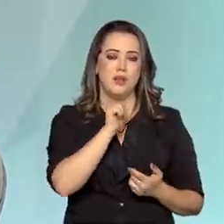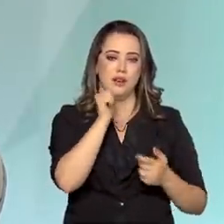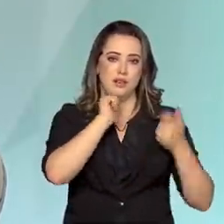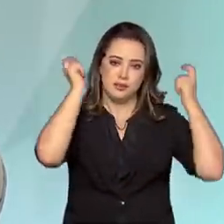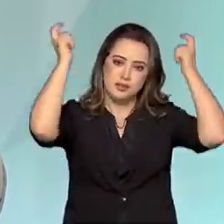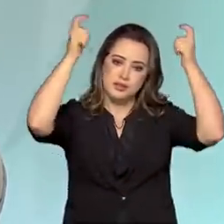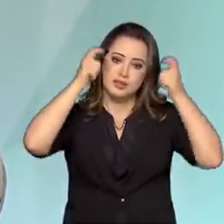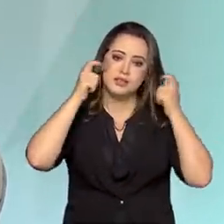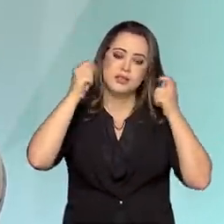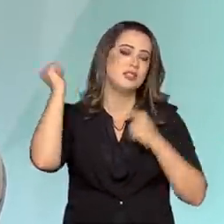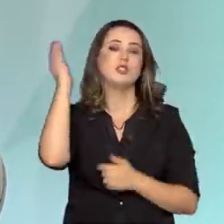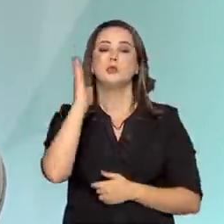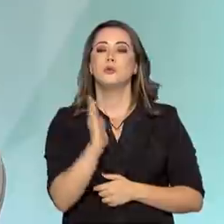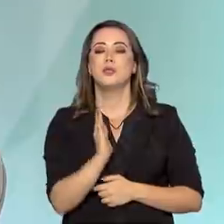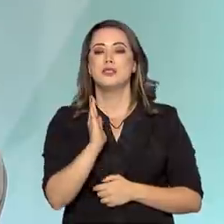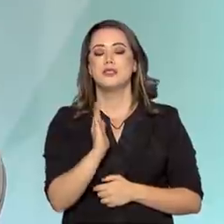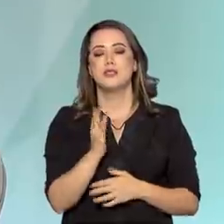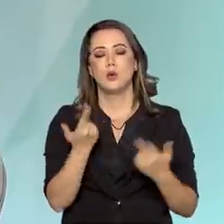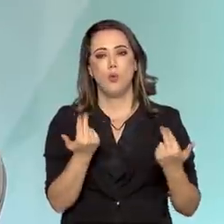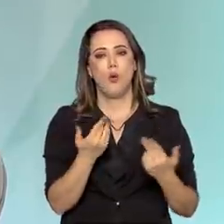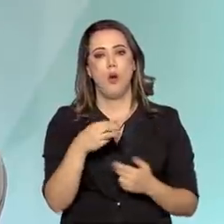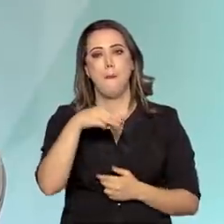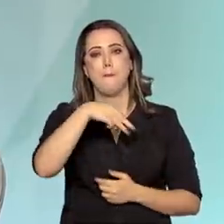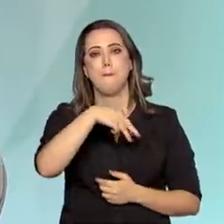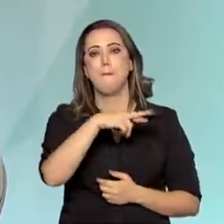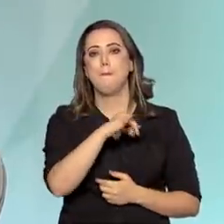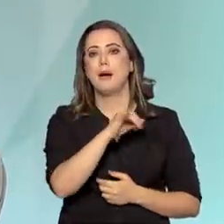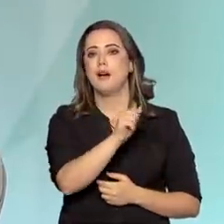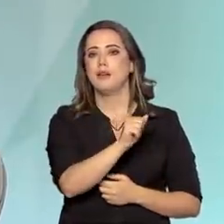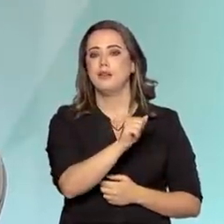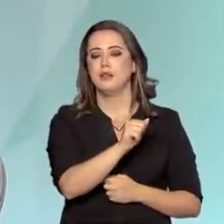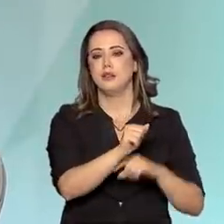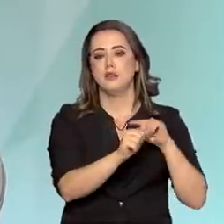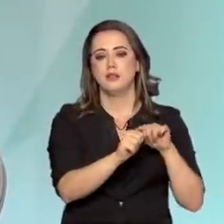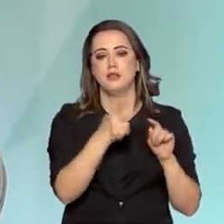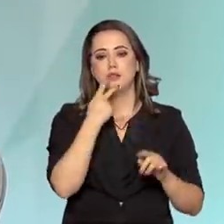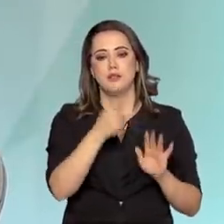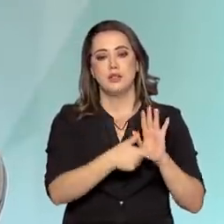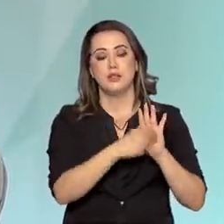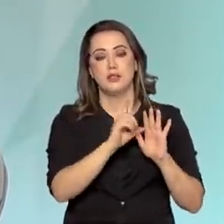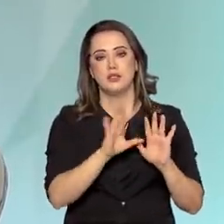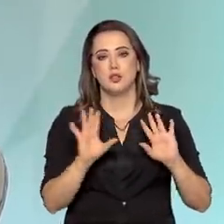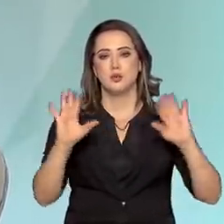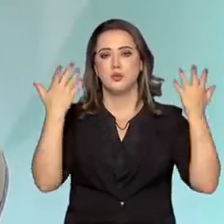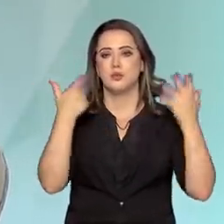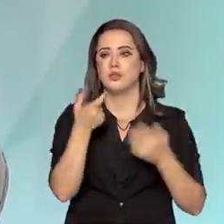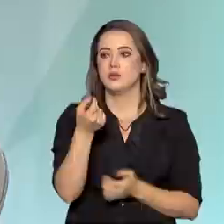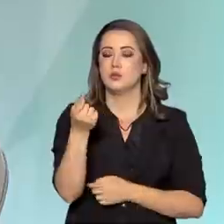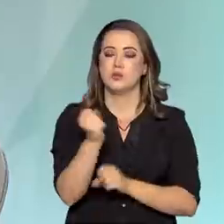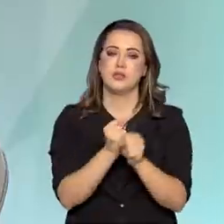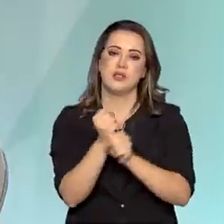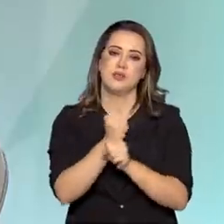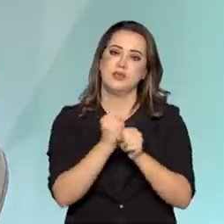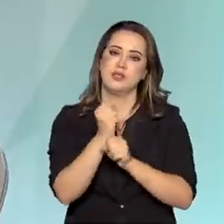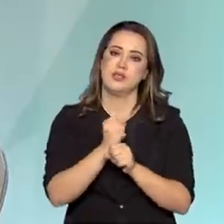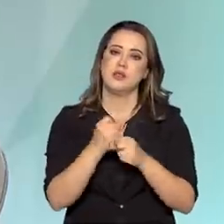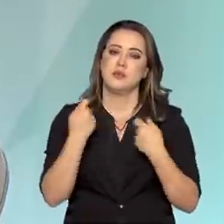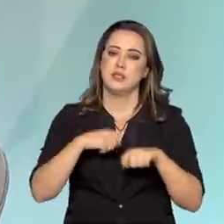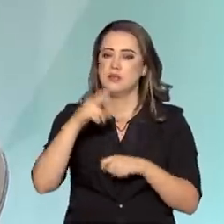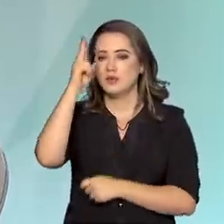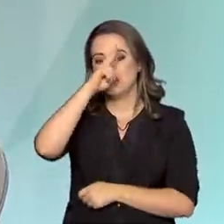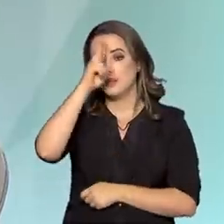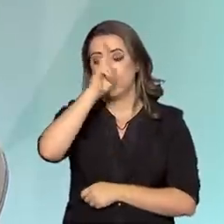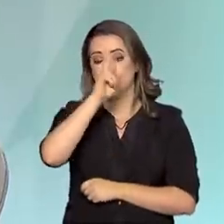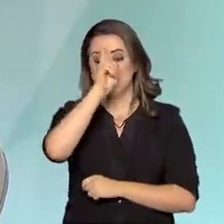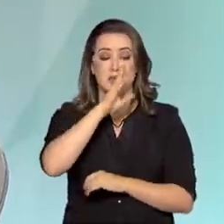que ela merecia aí, como se fosse uma antecipação cronológica às comemorações dos 200 anos, ela merecia ser recordada. E